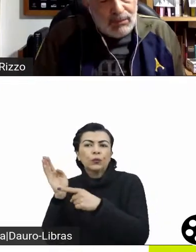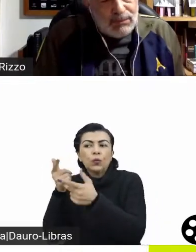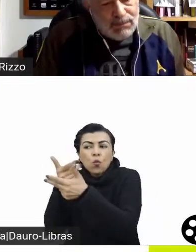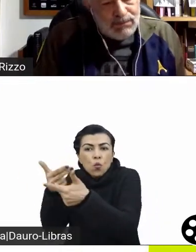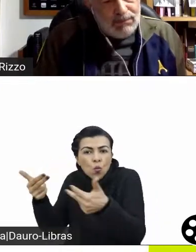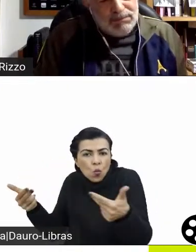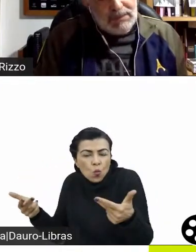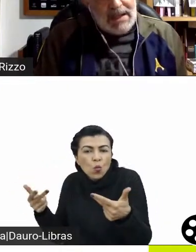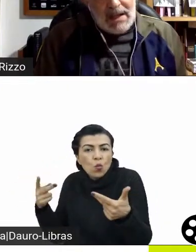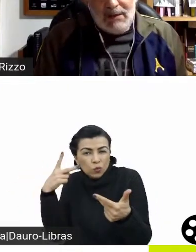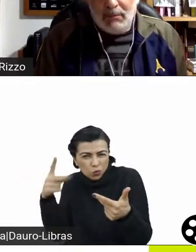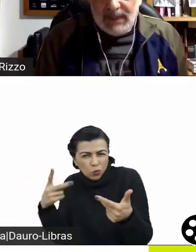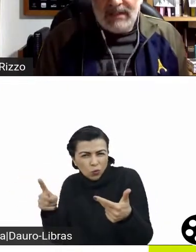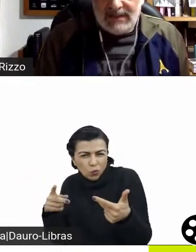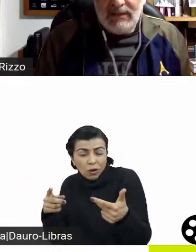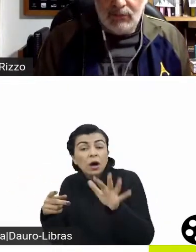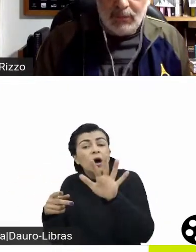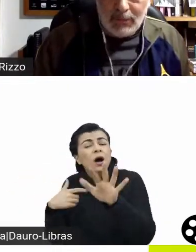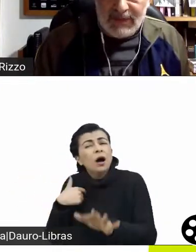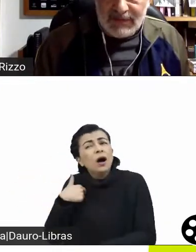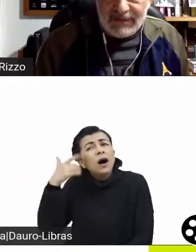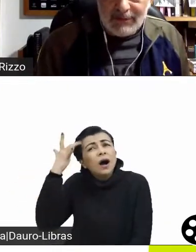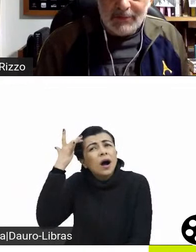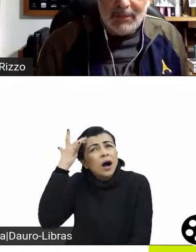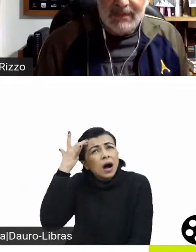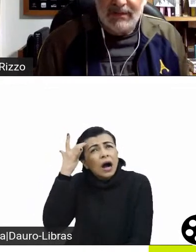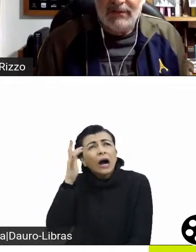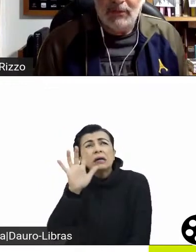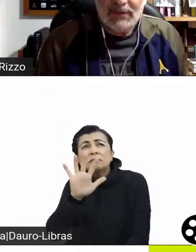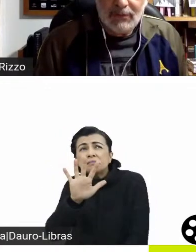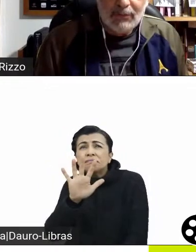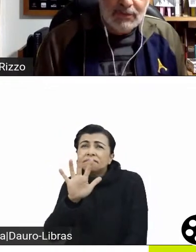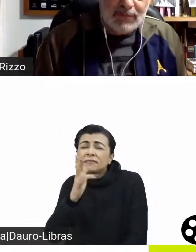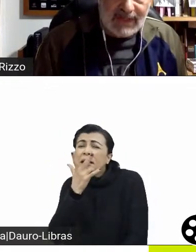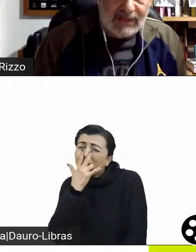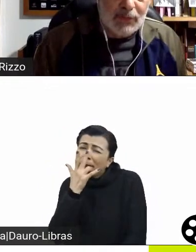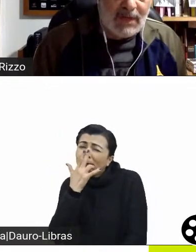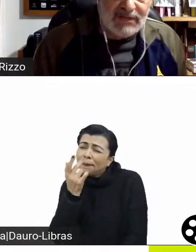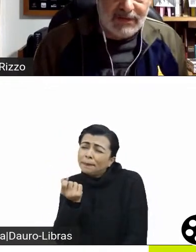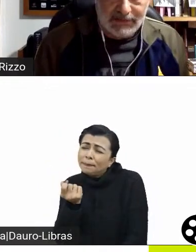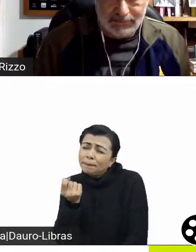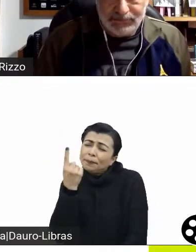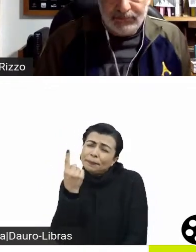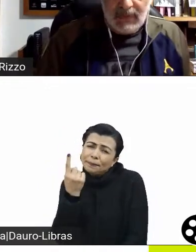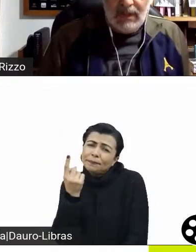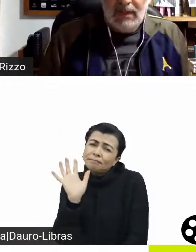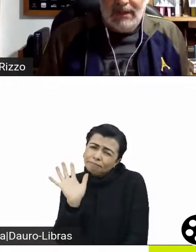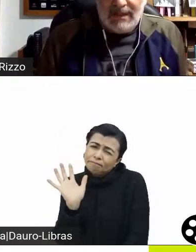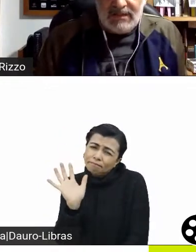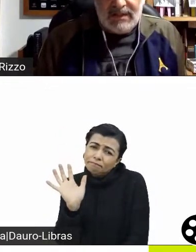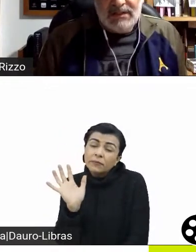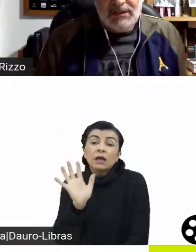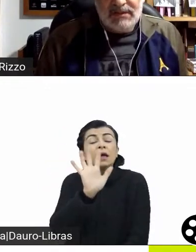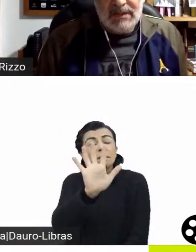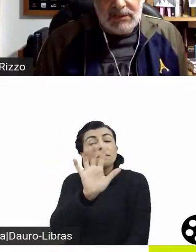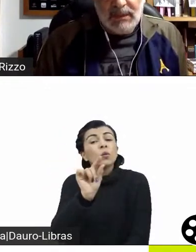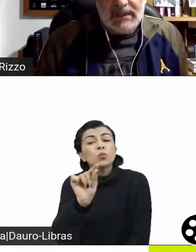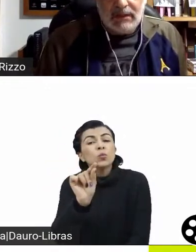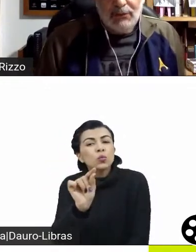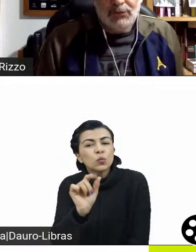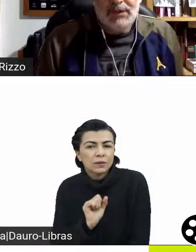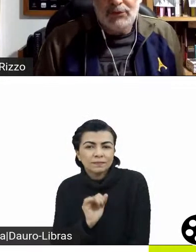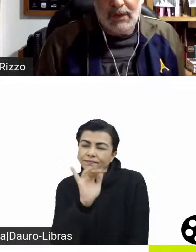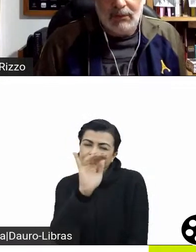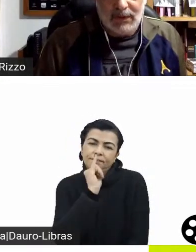acho que tem ali um parentesco, por mais esquisito que pareça inicialmente, com o espaguete western. Da seguinte